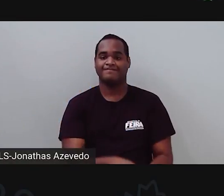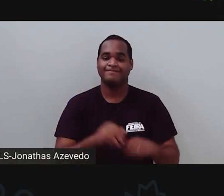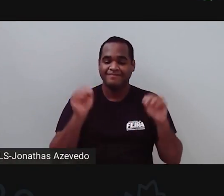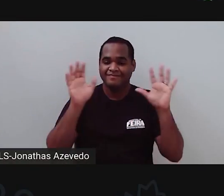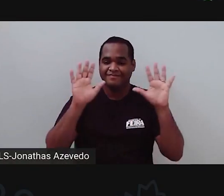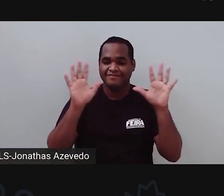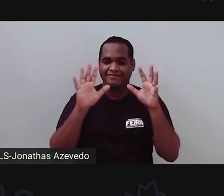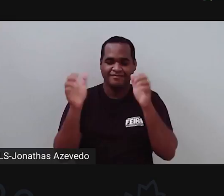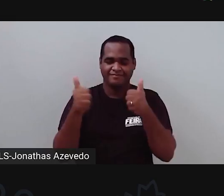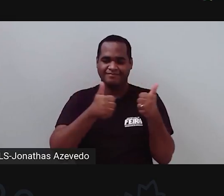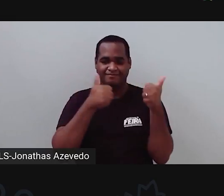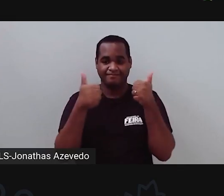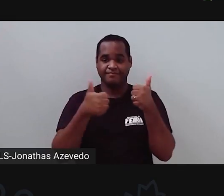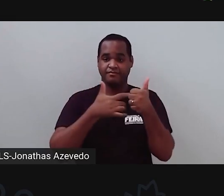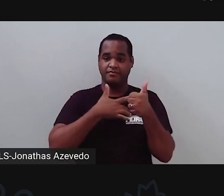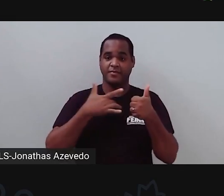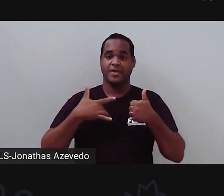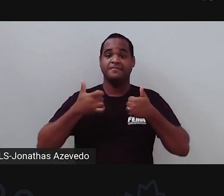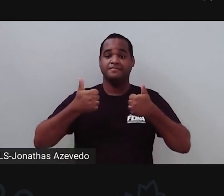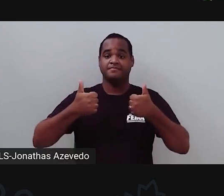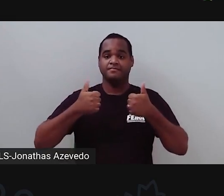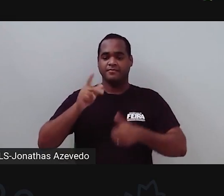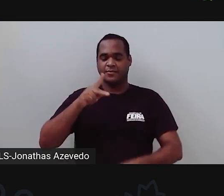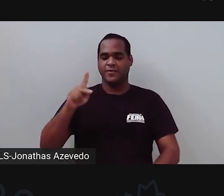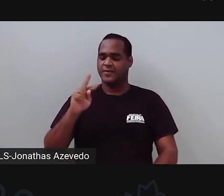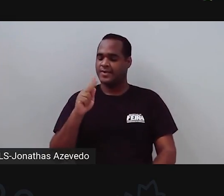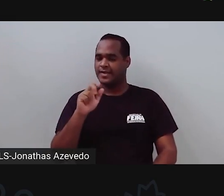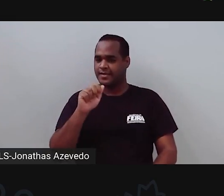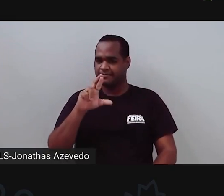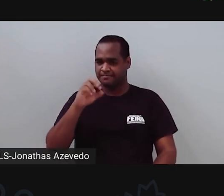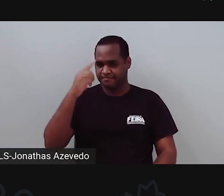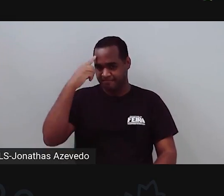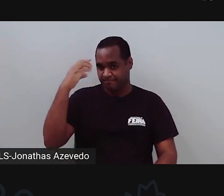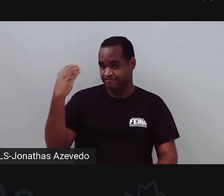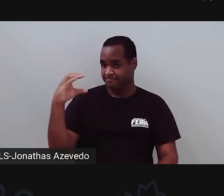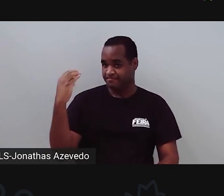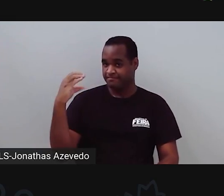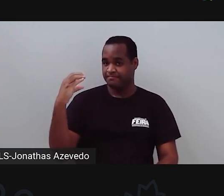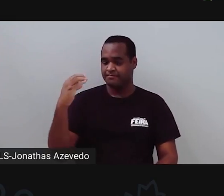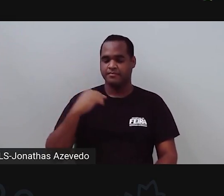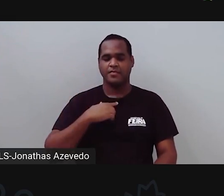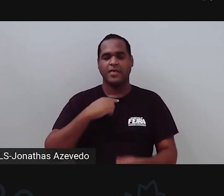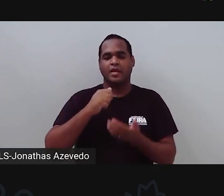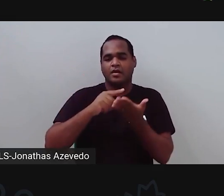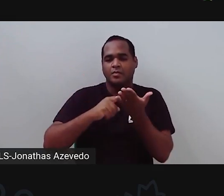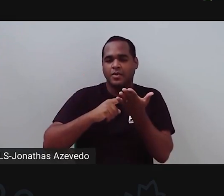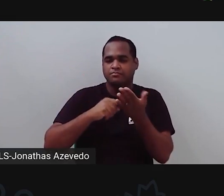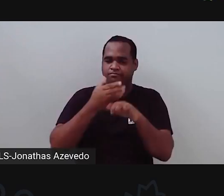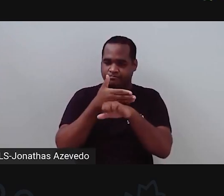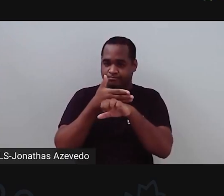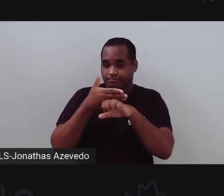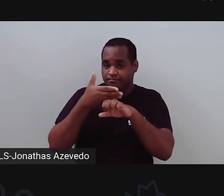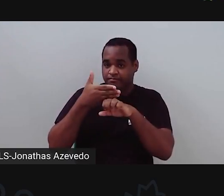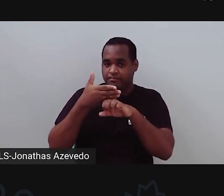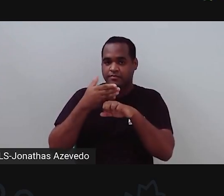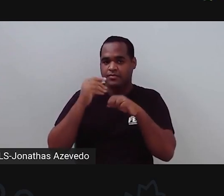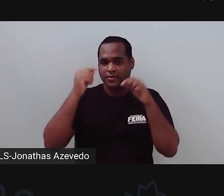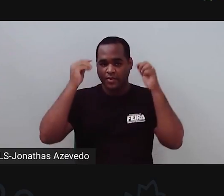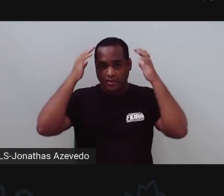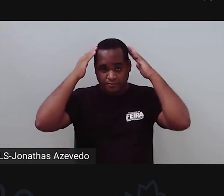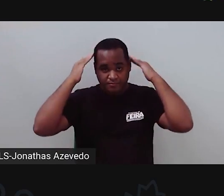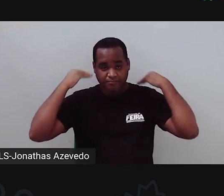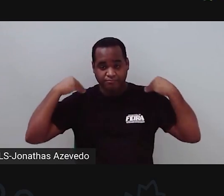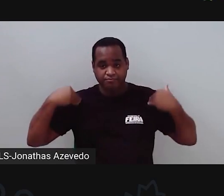Olá pessoal, tudo bem com vocês? Eu sou a professora Tara Santos de Ciências, sou mulher de pele clara, tenho os cabelos